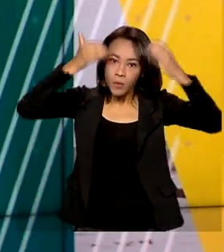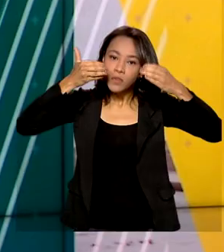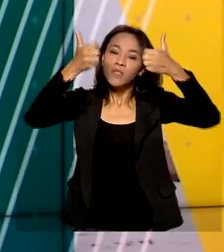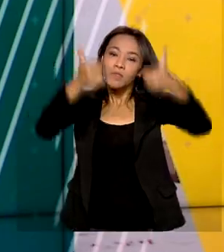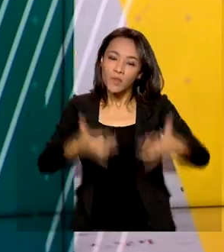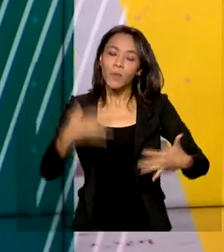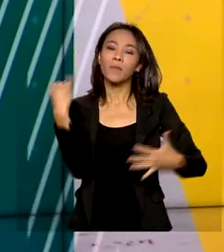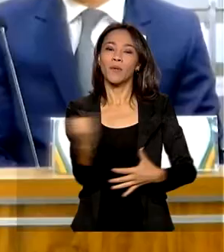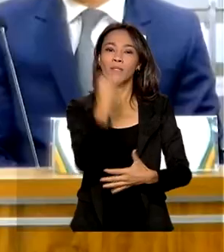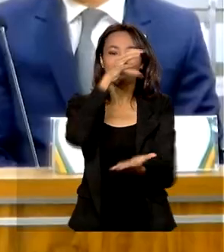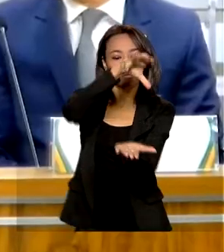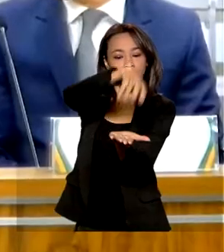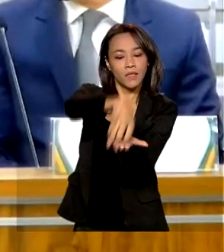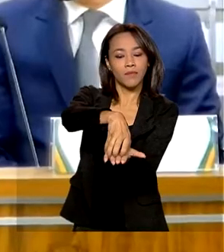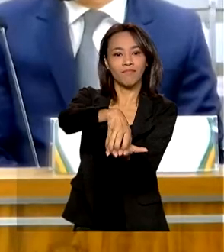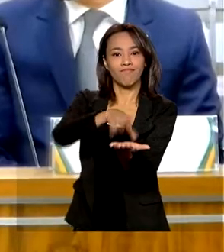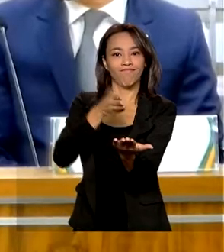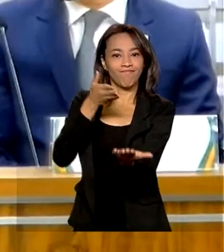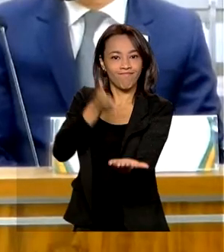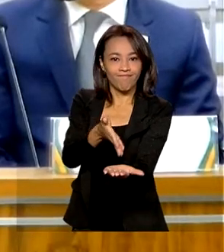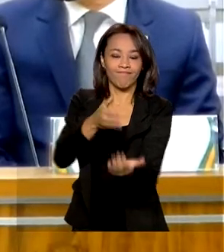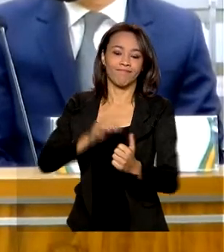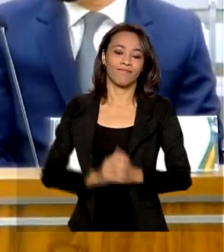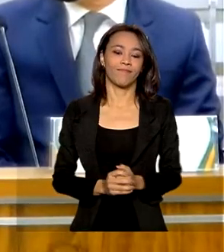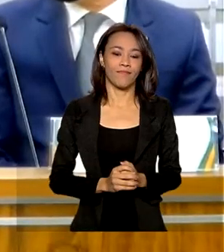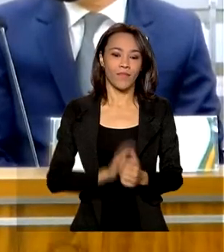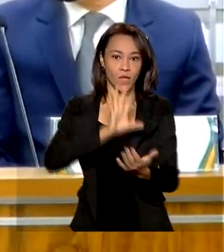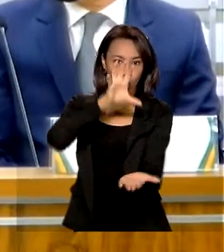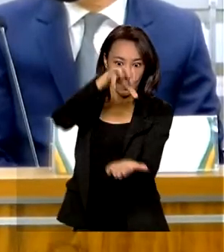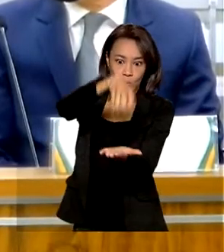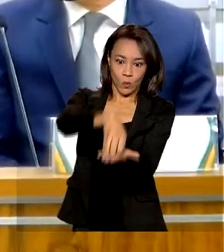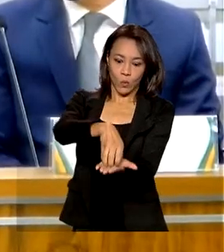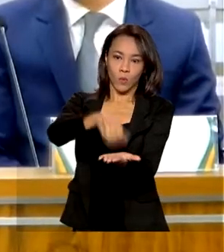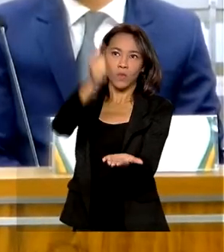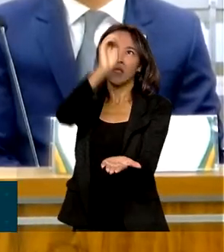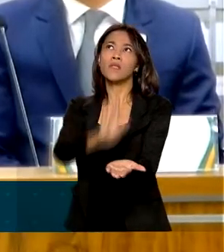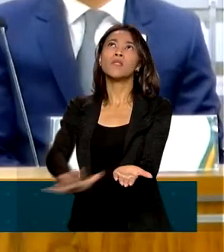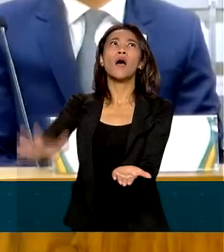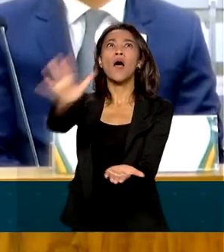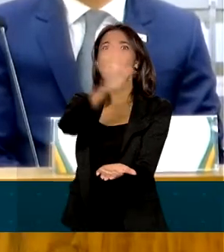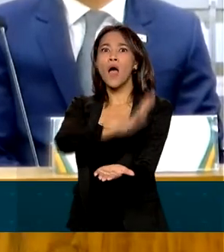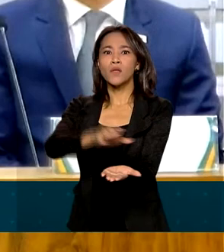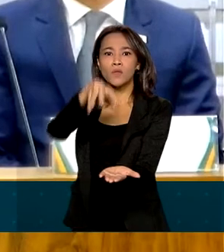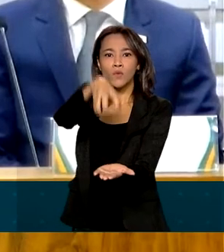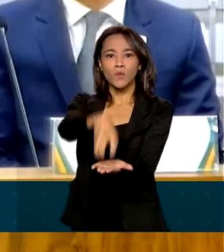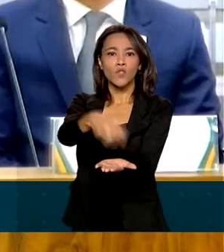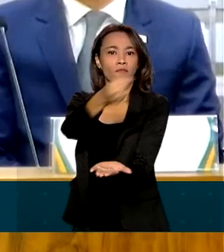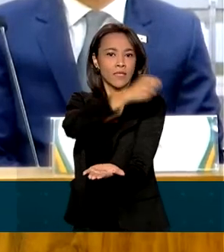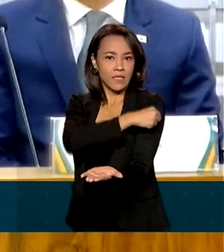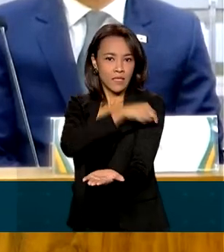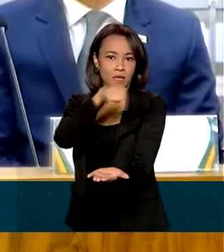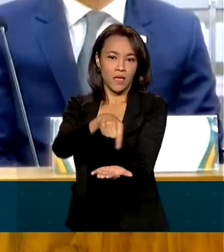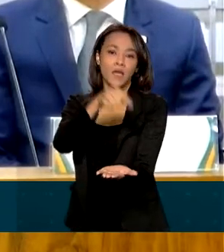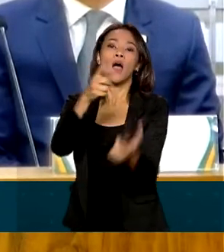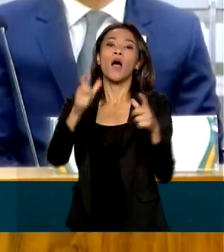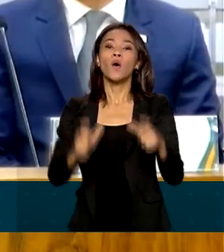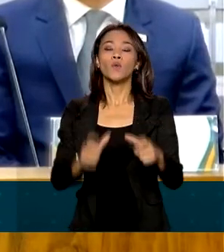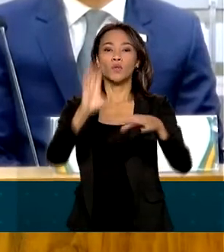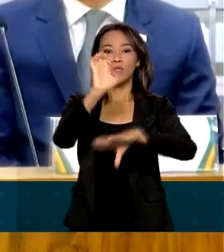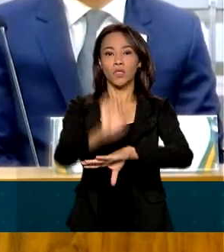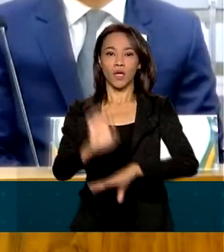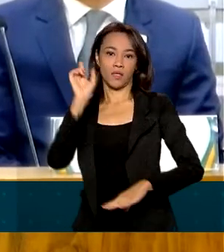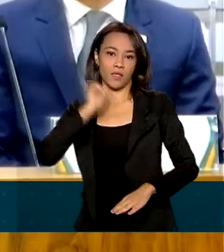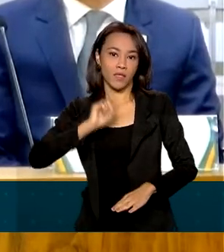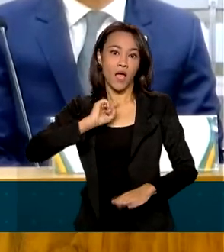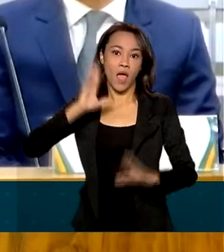importância do centro. O Centro Nacional de Vacinas, instalado em Minas Gerais, ele vai ser um